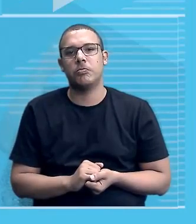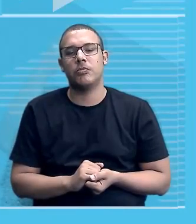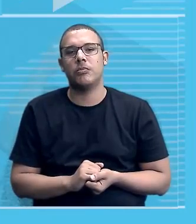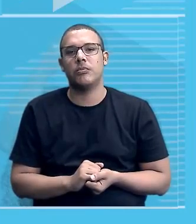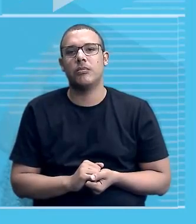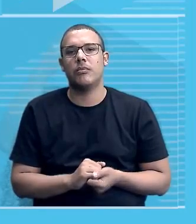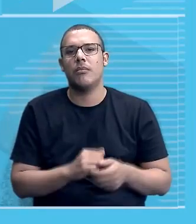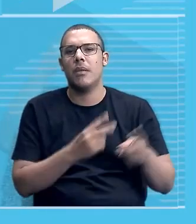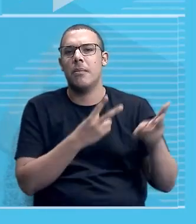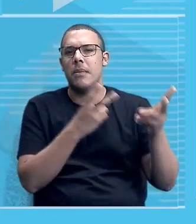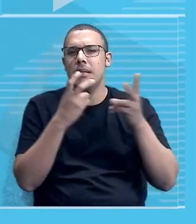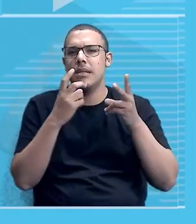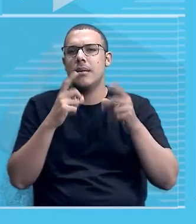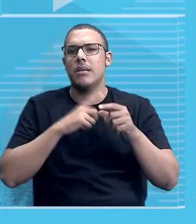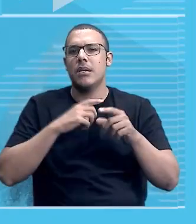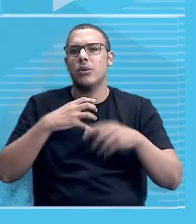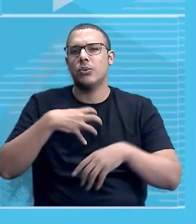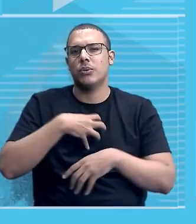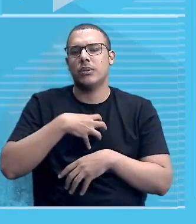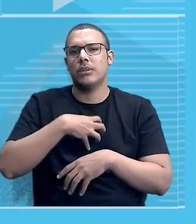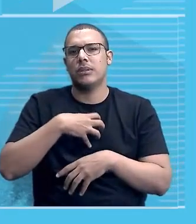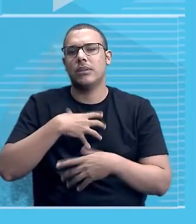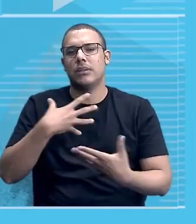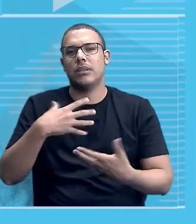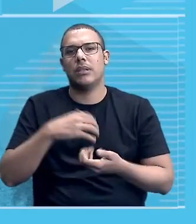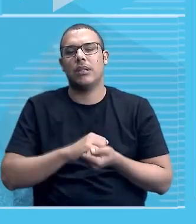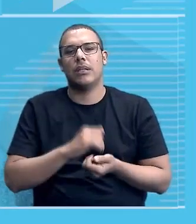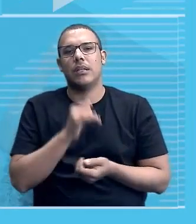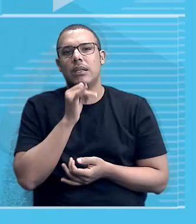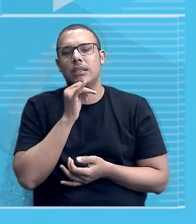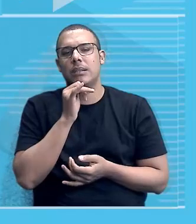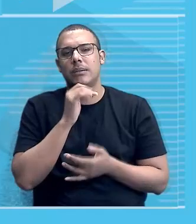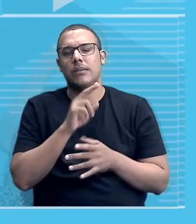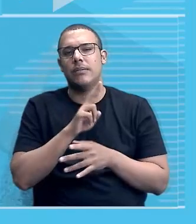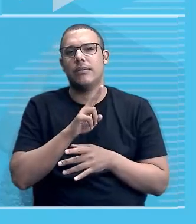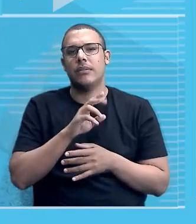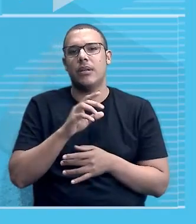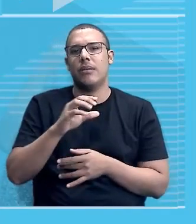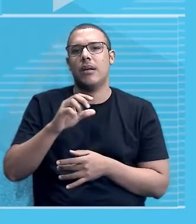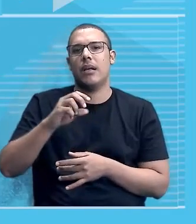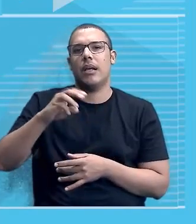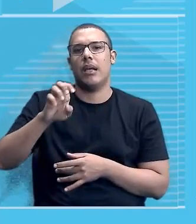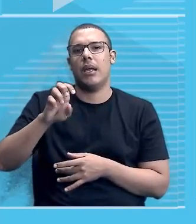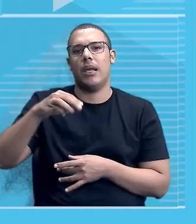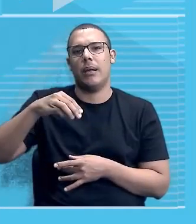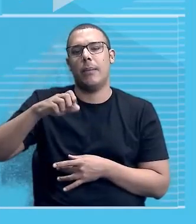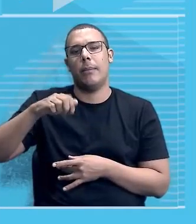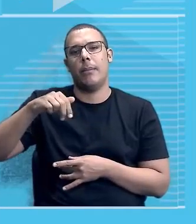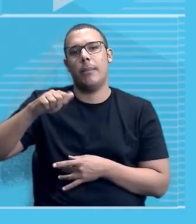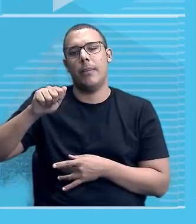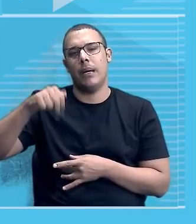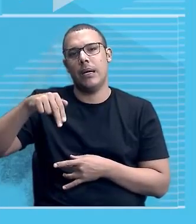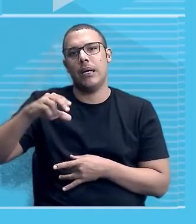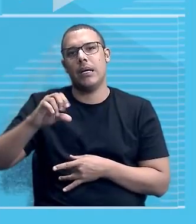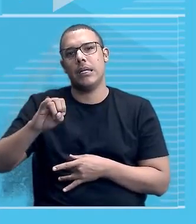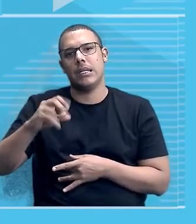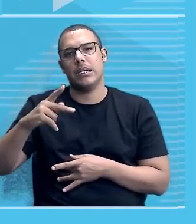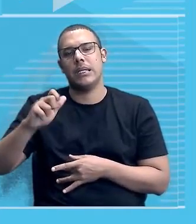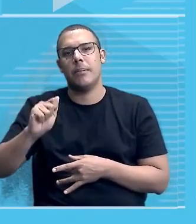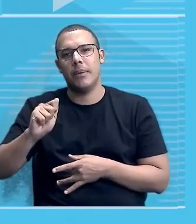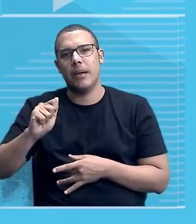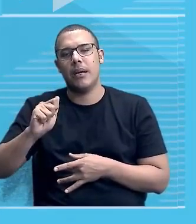sentido. Quando você fala em emancipar, você destaca a atuação dos